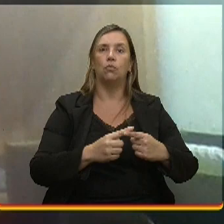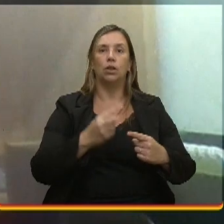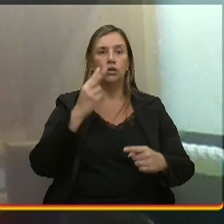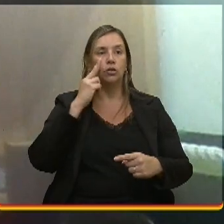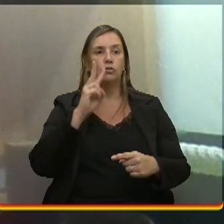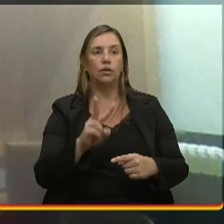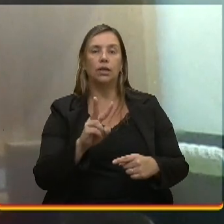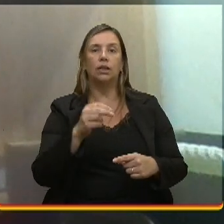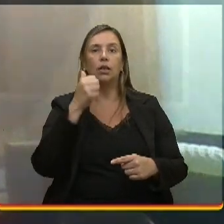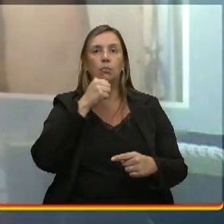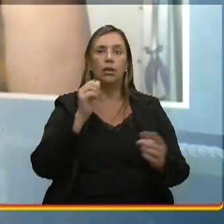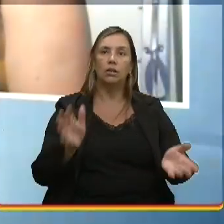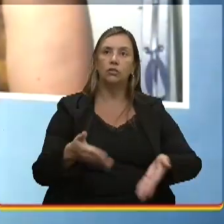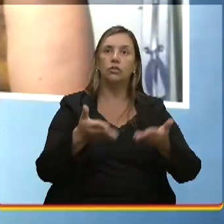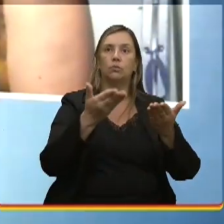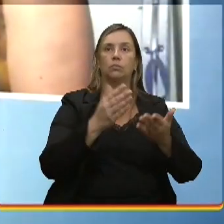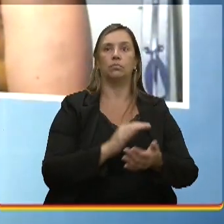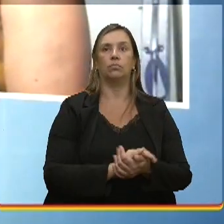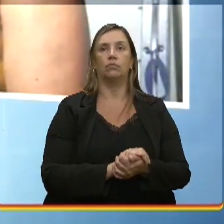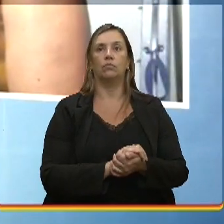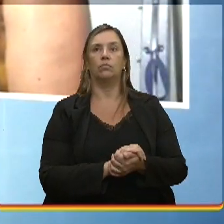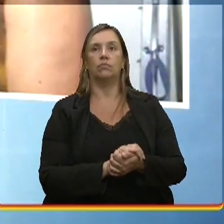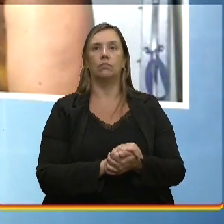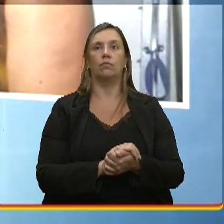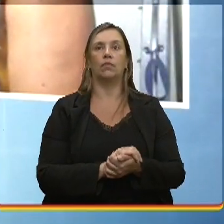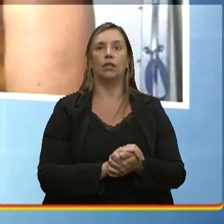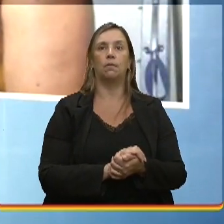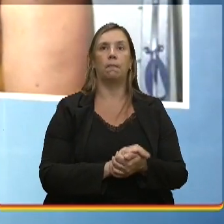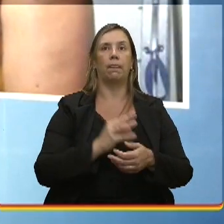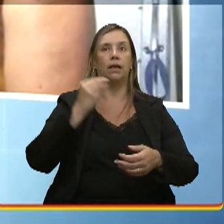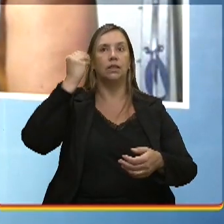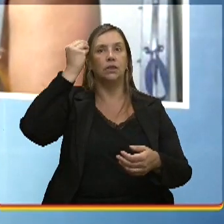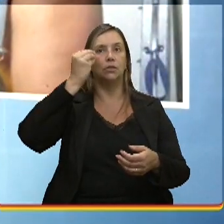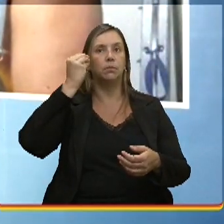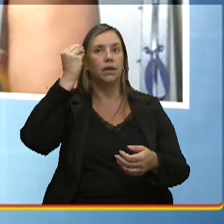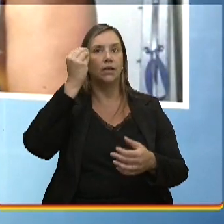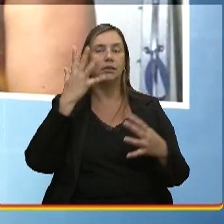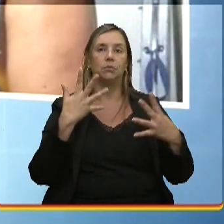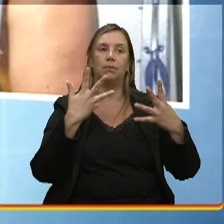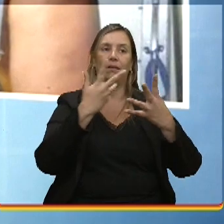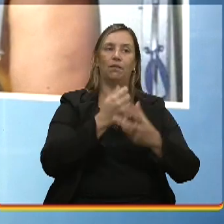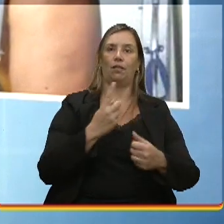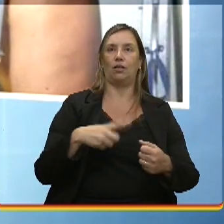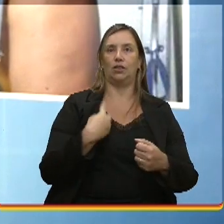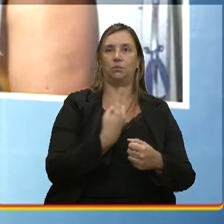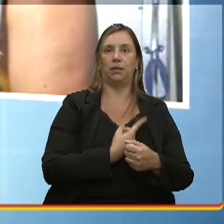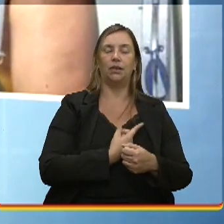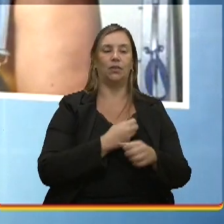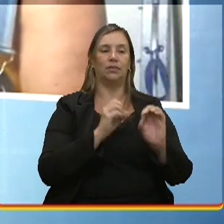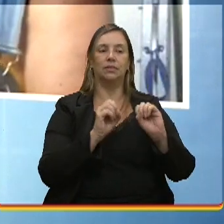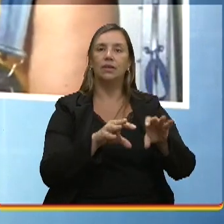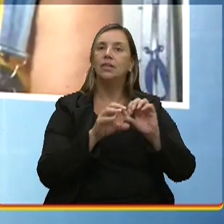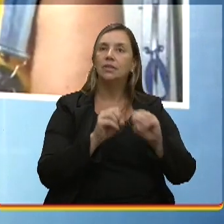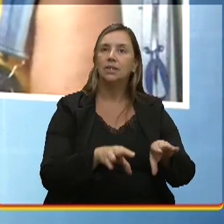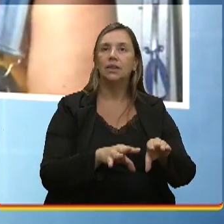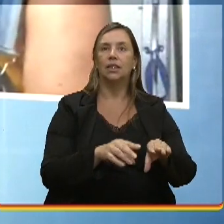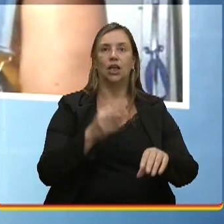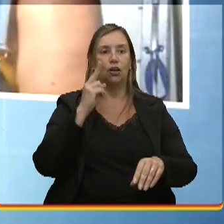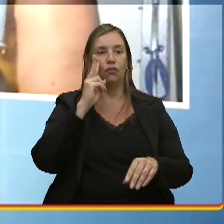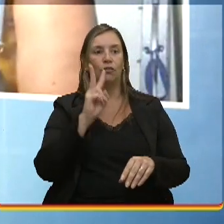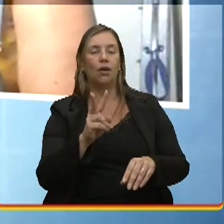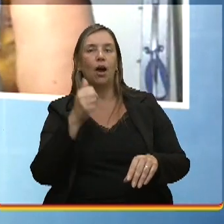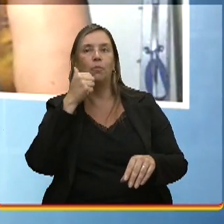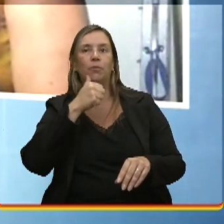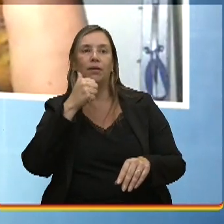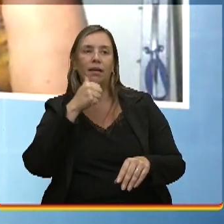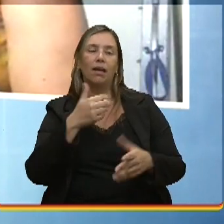experiências... Oi? Fala ali. Essas experiências são incríveis para nós, instrutoras também, dentro da Mulher em Construção,